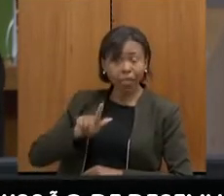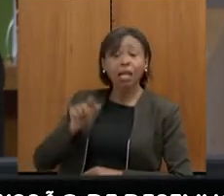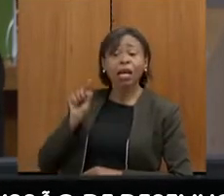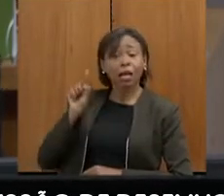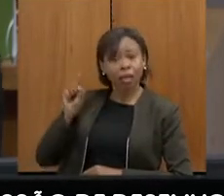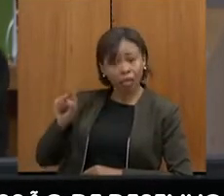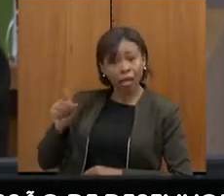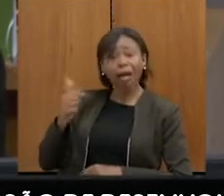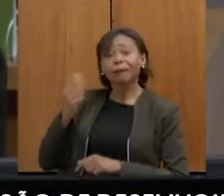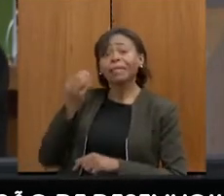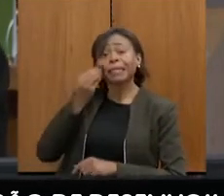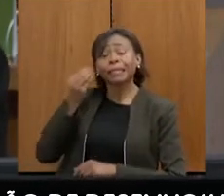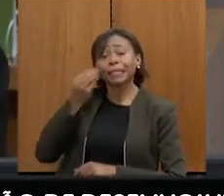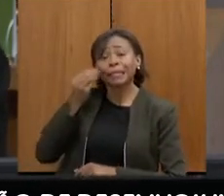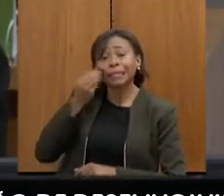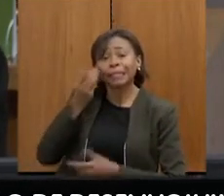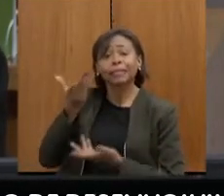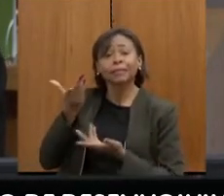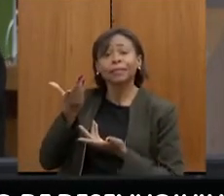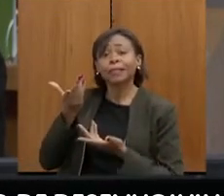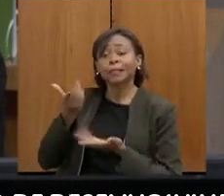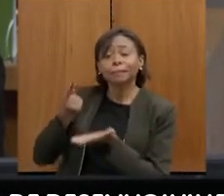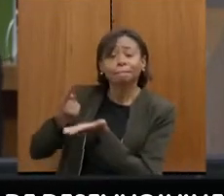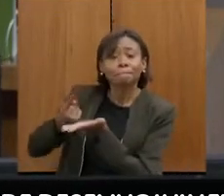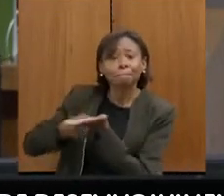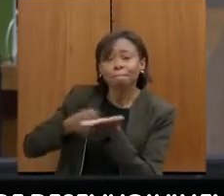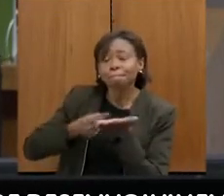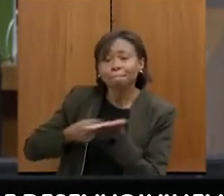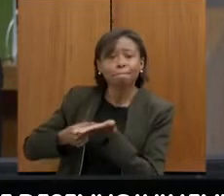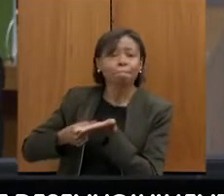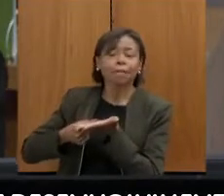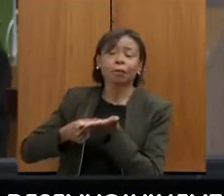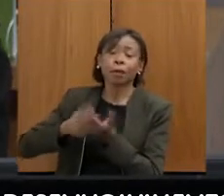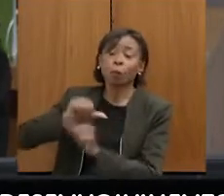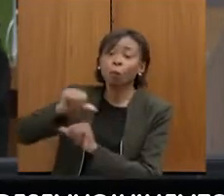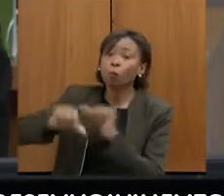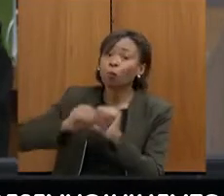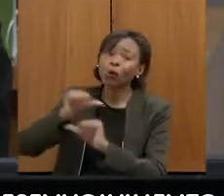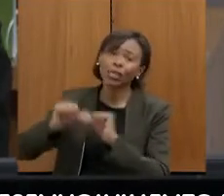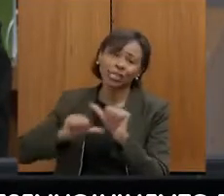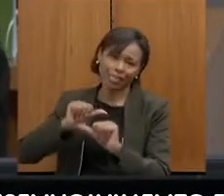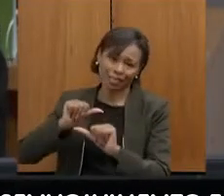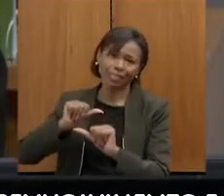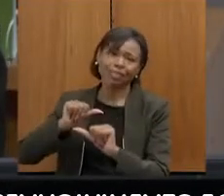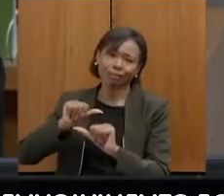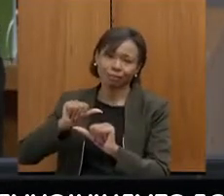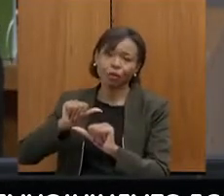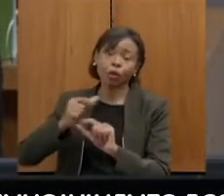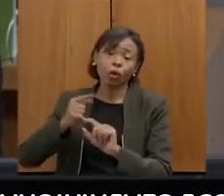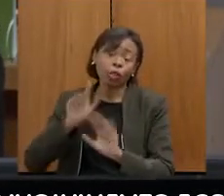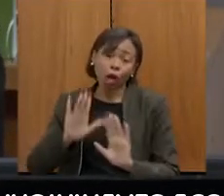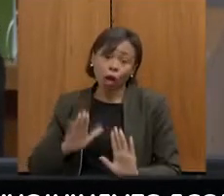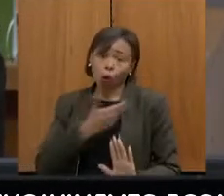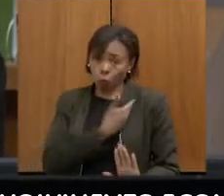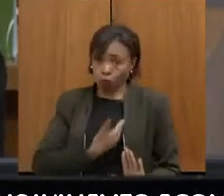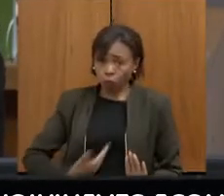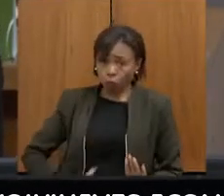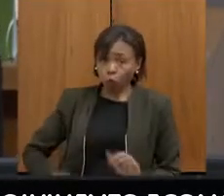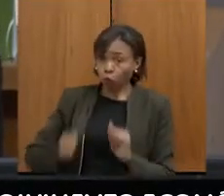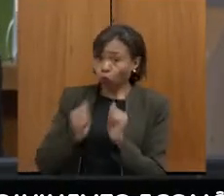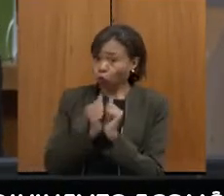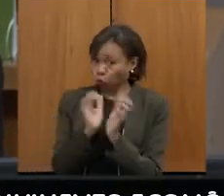a situação ou mitigá-la. Então, assim, o Estado está, o governador, junto com a sua equipe, está atuante